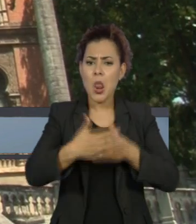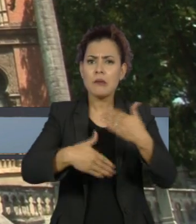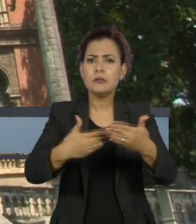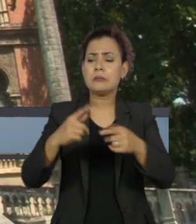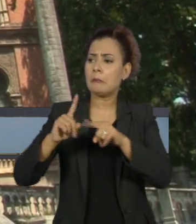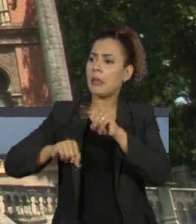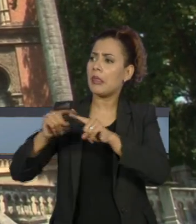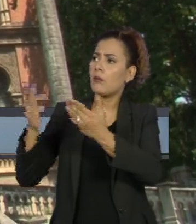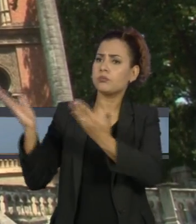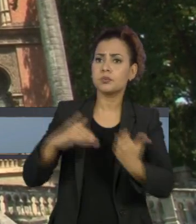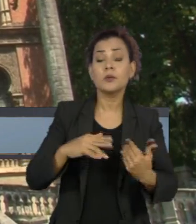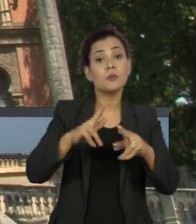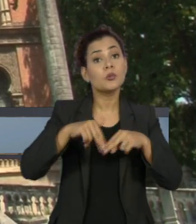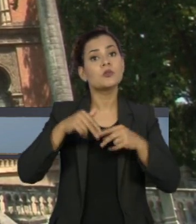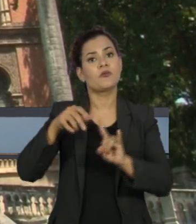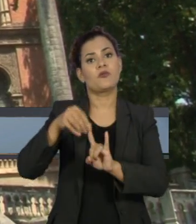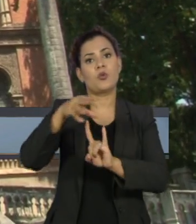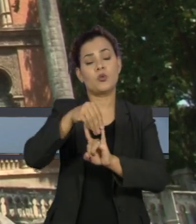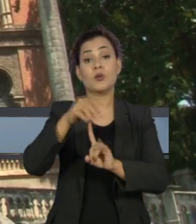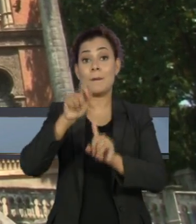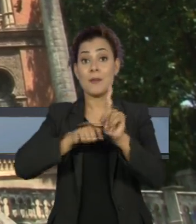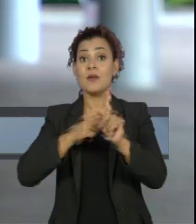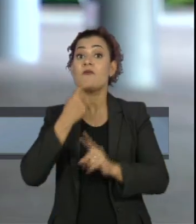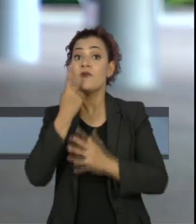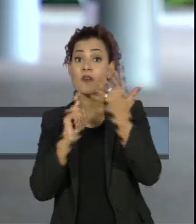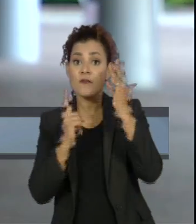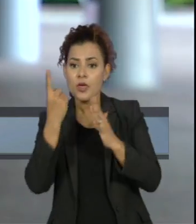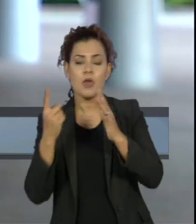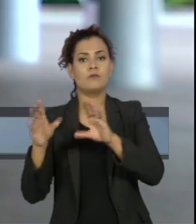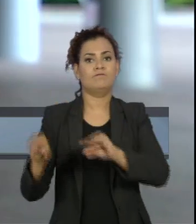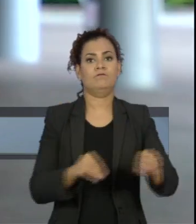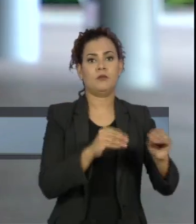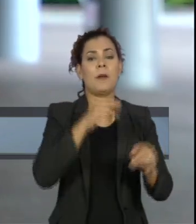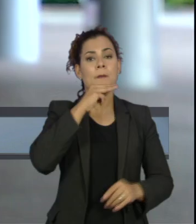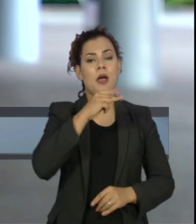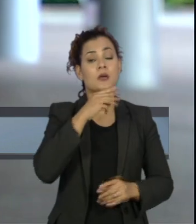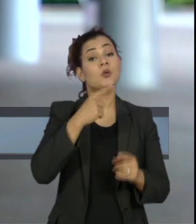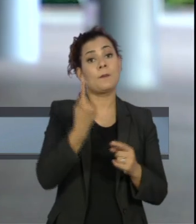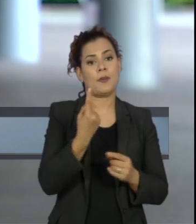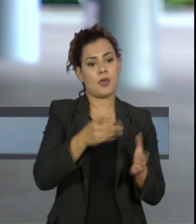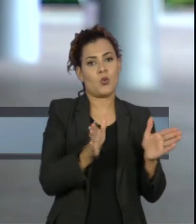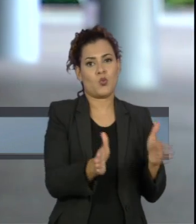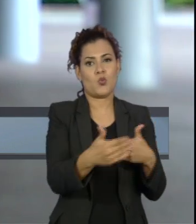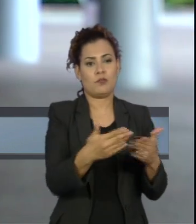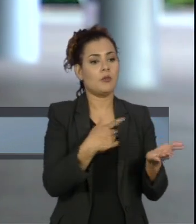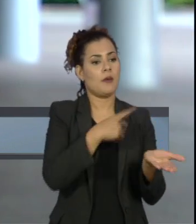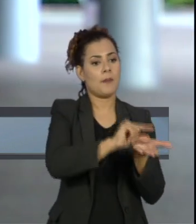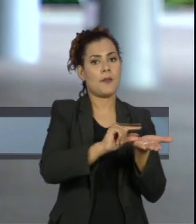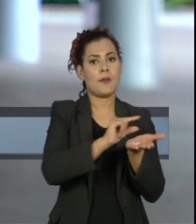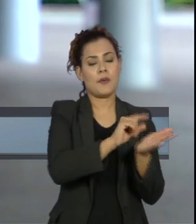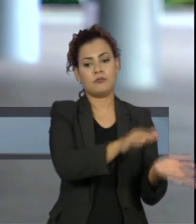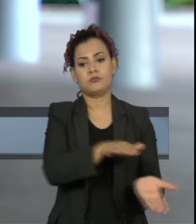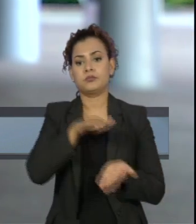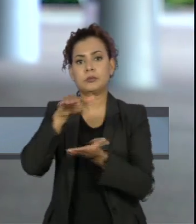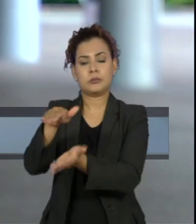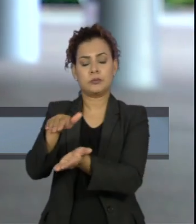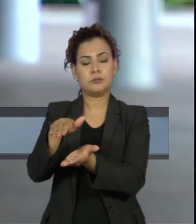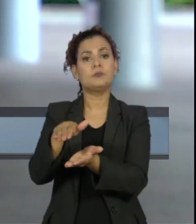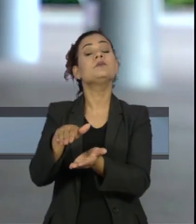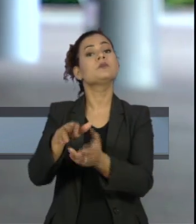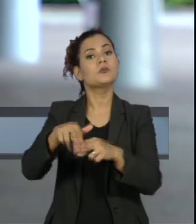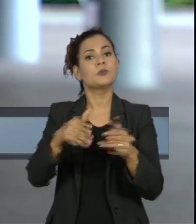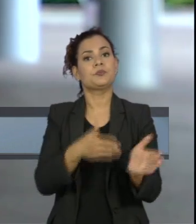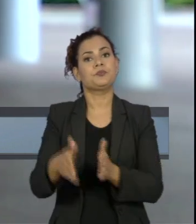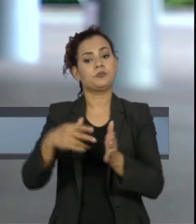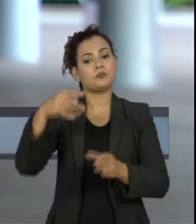dos pedidos fez a Fiocruz adiar de fevereiro para março o prazo de entrega do primeiro lote do imunizante Oxford-AstraZeneca a ser